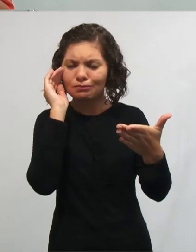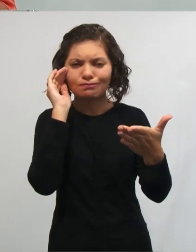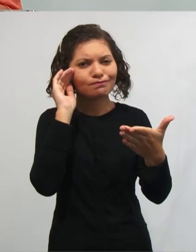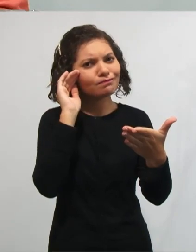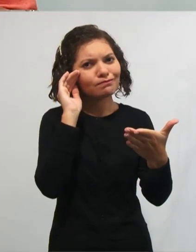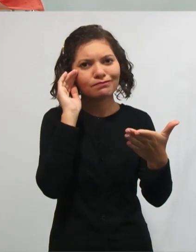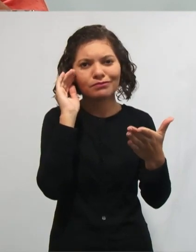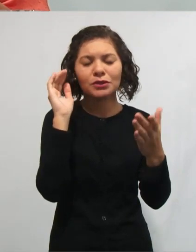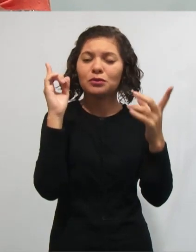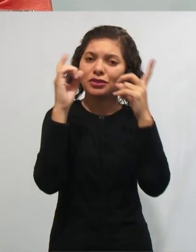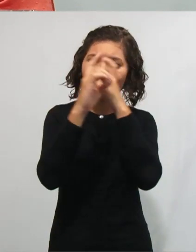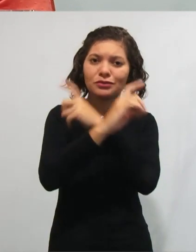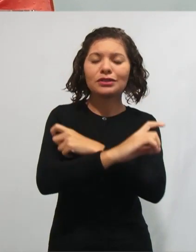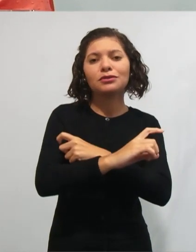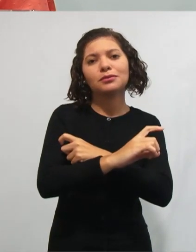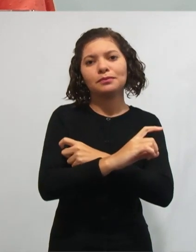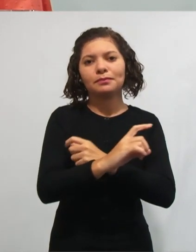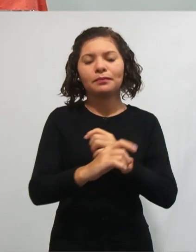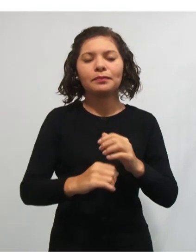junto com os demais alunos.